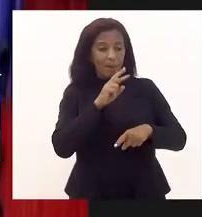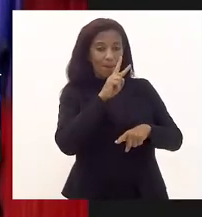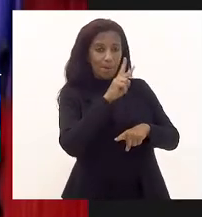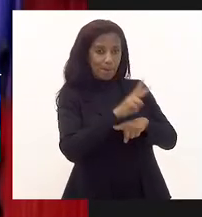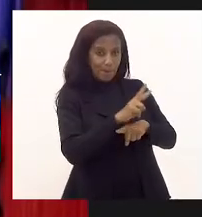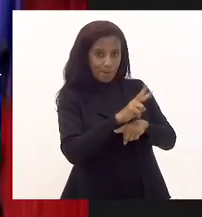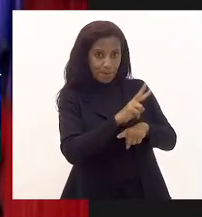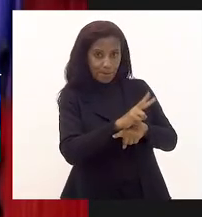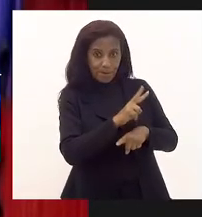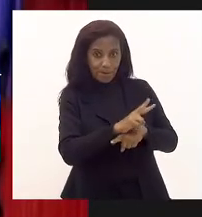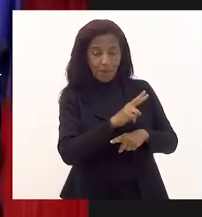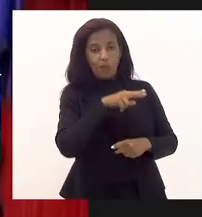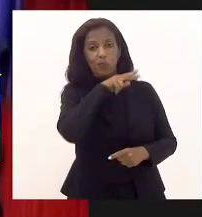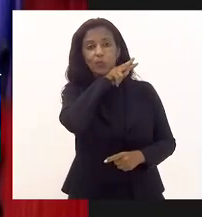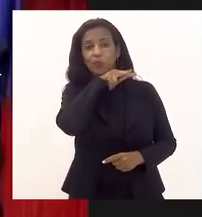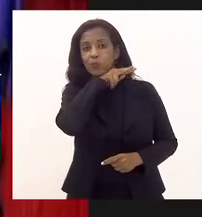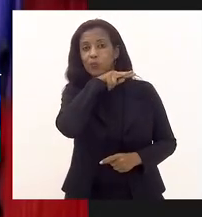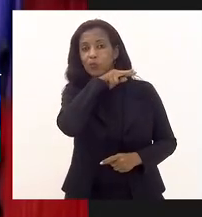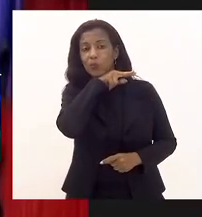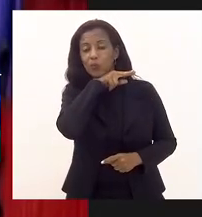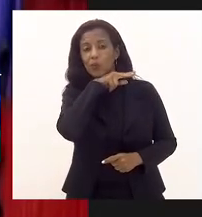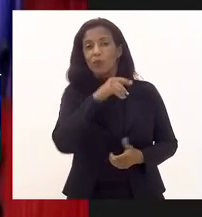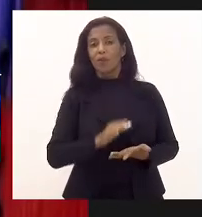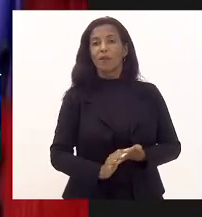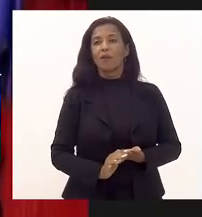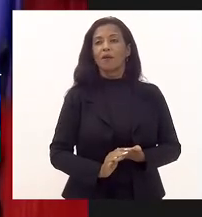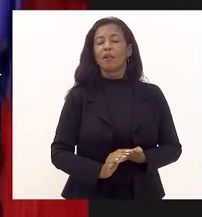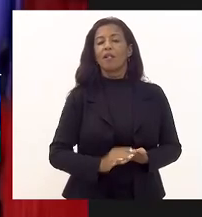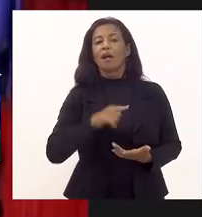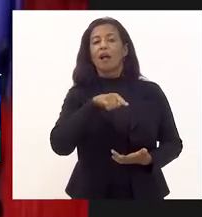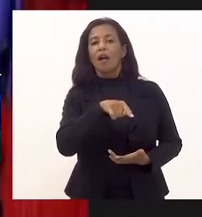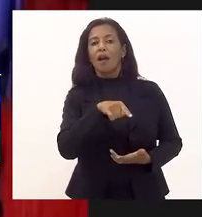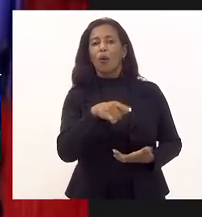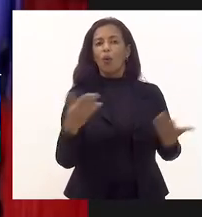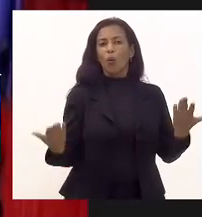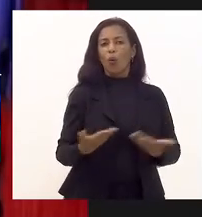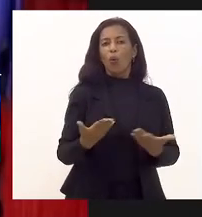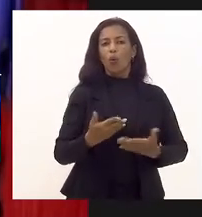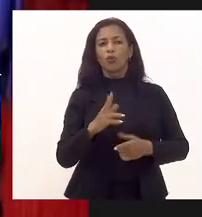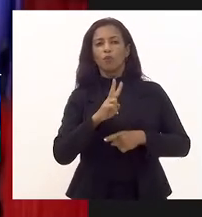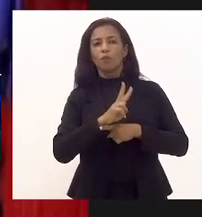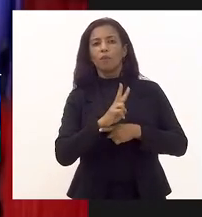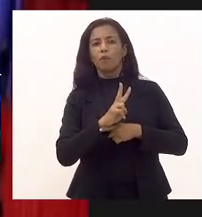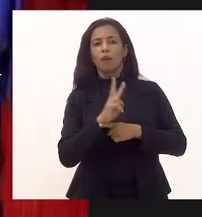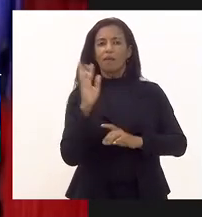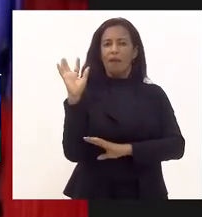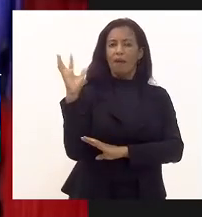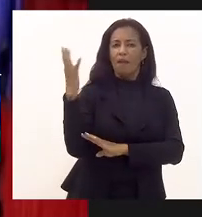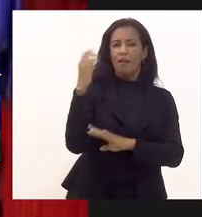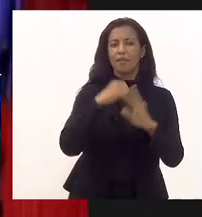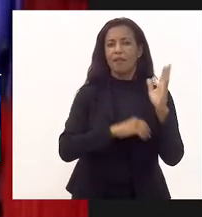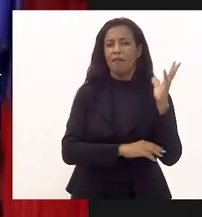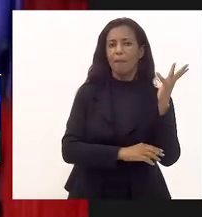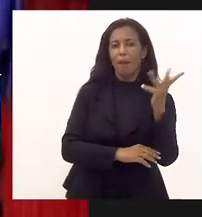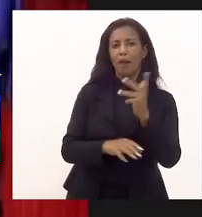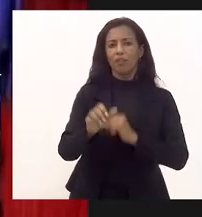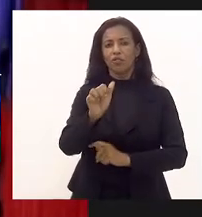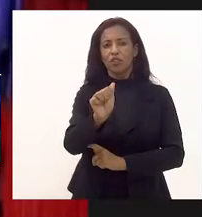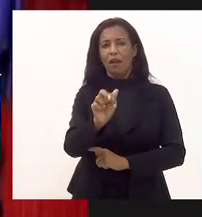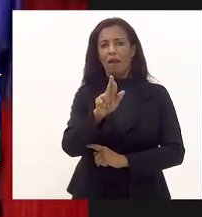espécime e tecido da serpente ameaçada de instituição Mussurana-Montana a palmeir sobre a guarda da Reserva Estadual de Araras.